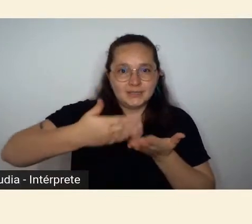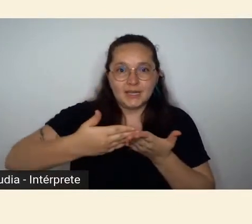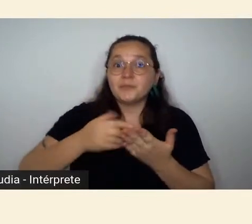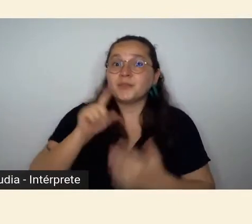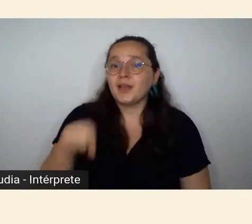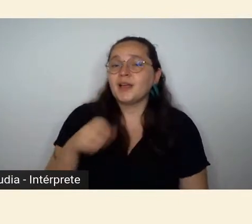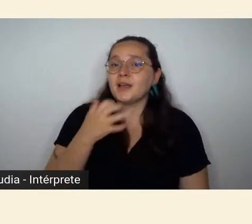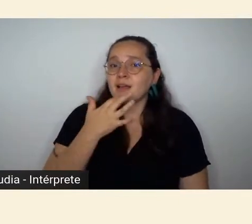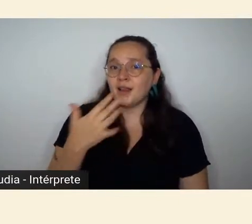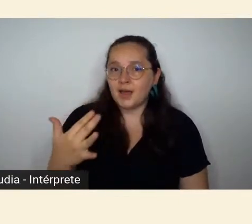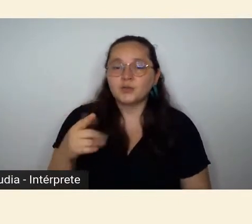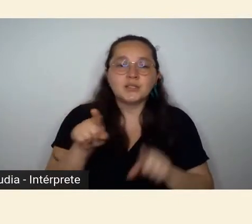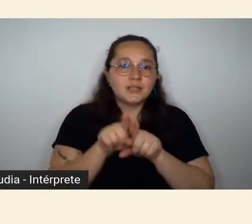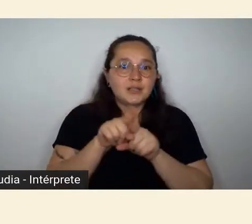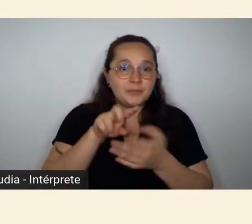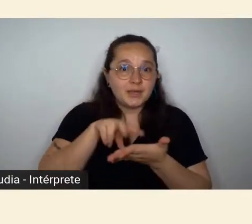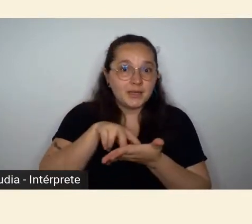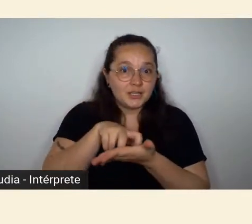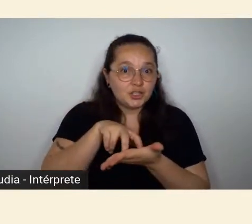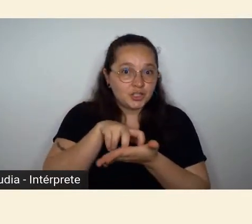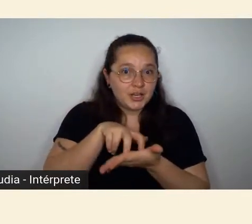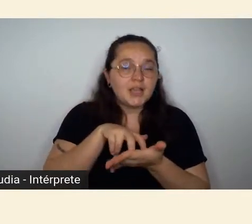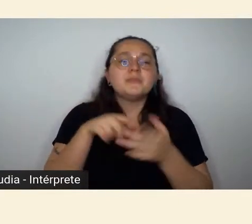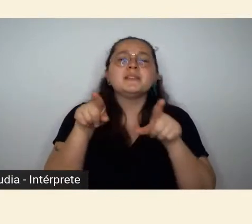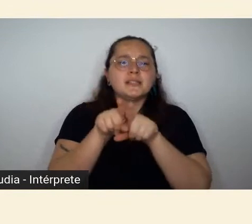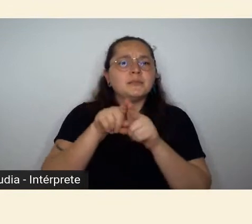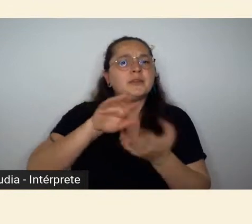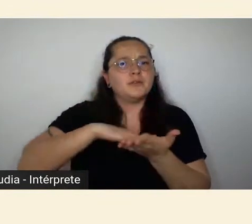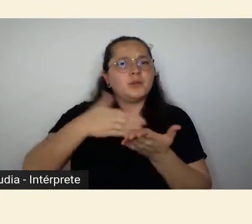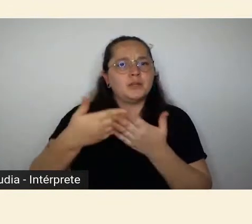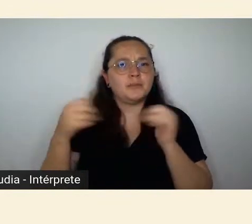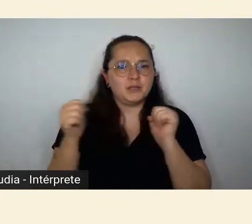Ferreira e o James Ramos, que vamos acompanhar aqui hoje.